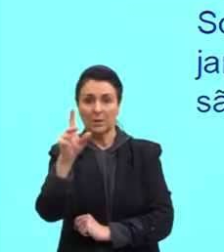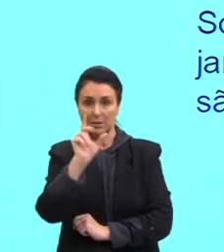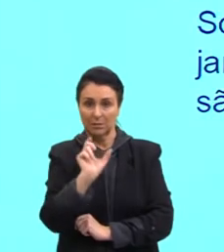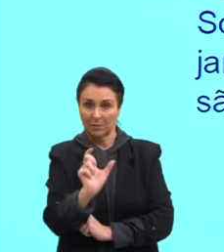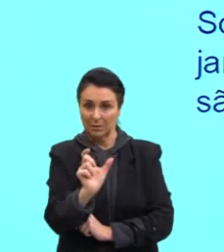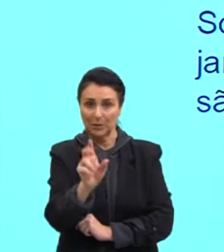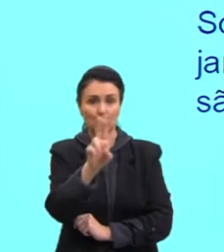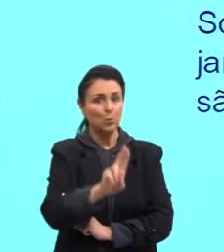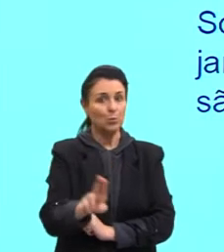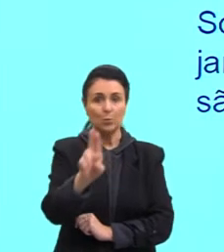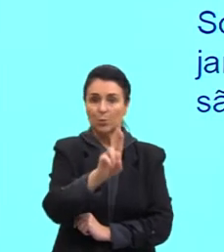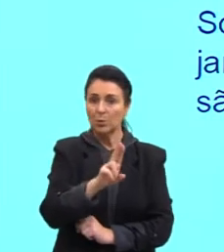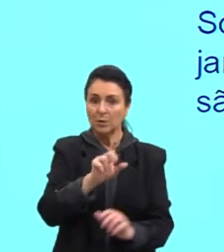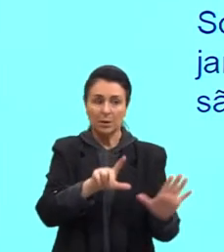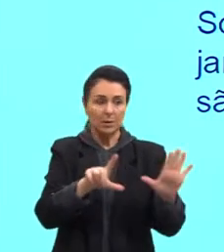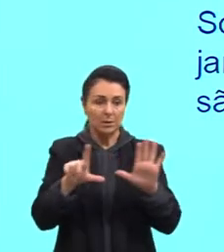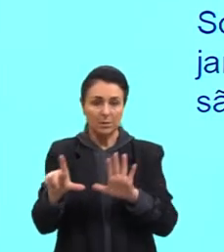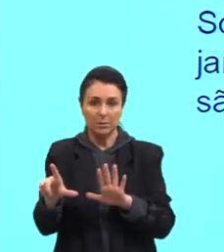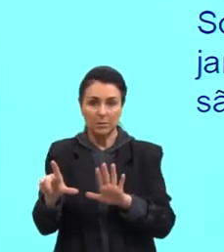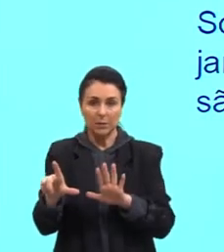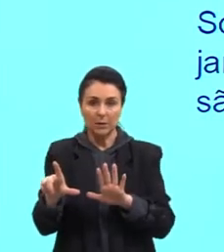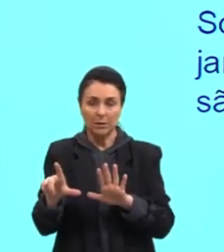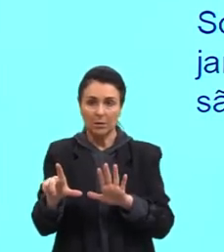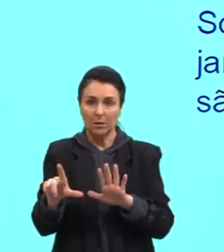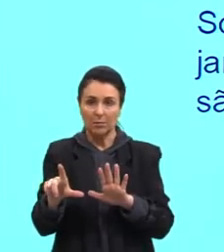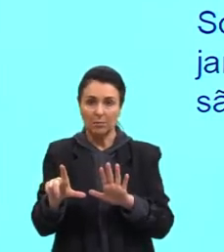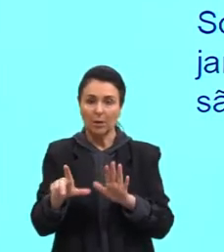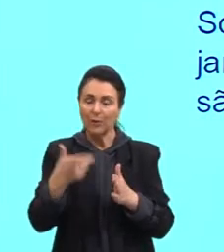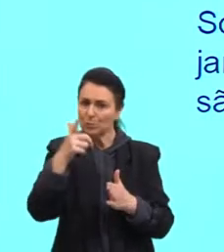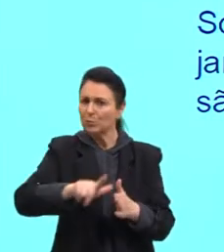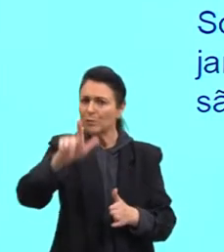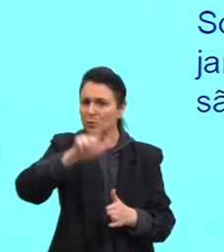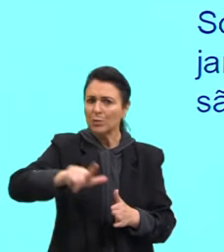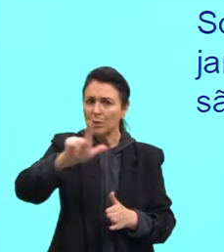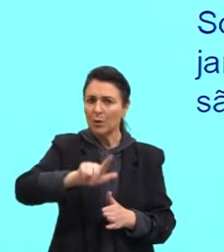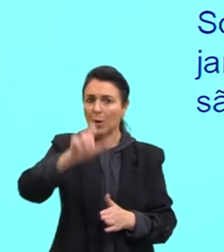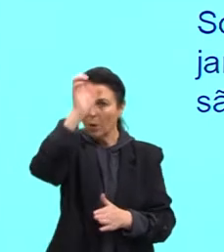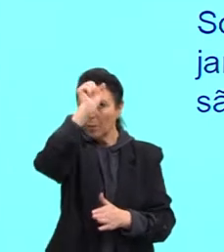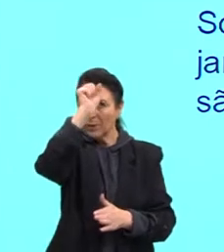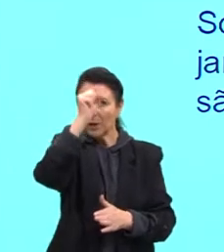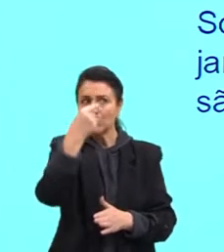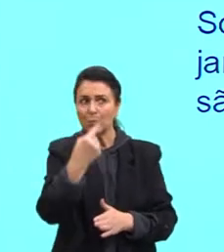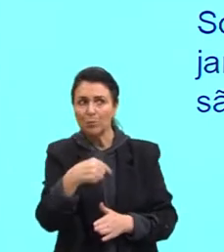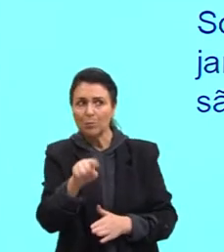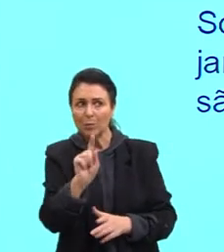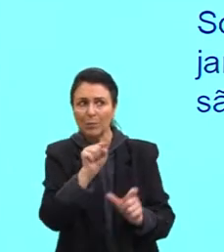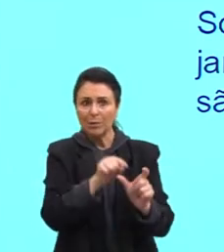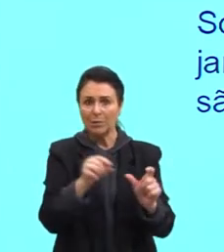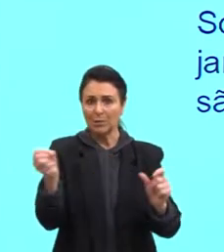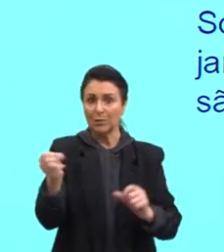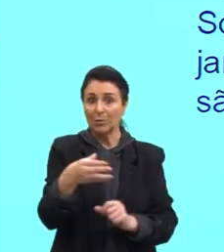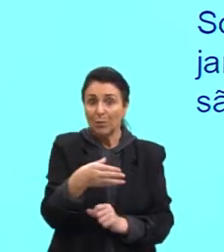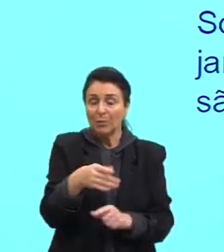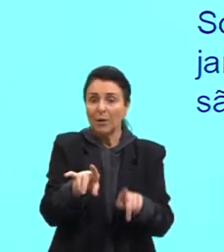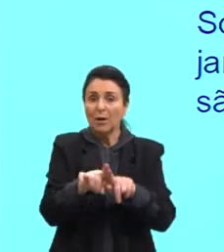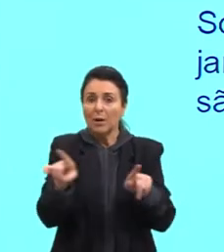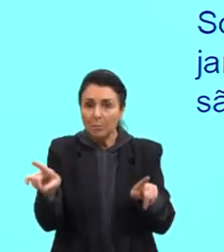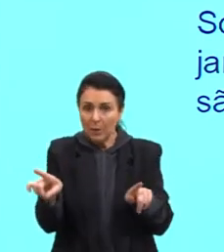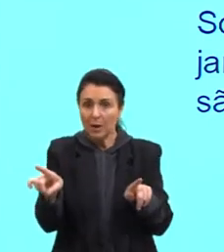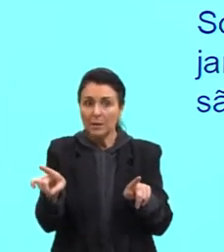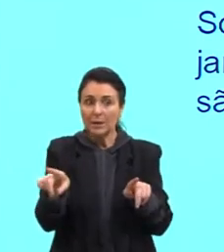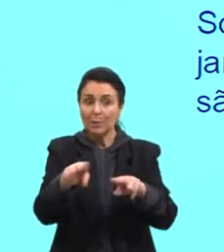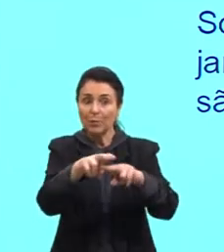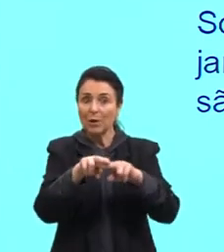semanalmente, é mais ou menos sempre aquele tipo de vocabulário. Quando não muito, tu aprende uma palavra nova, mas essa palavra nova que tu vai aprender, ela vem da